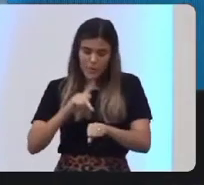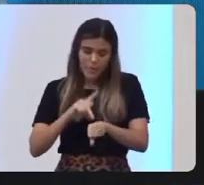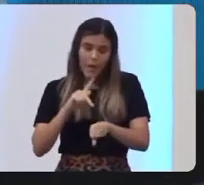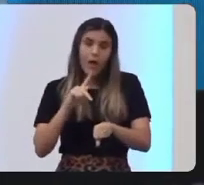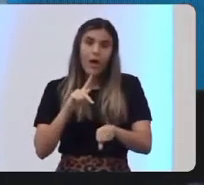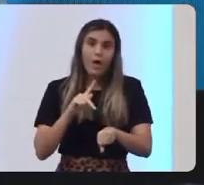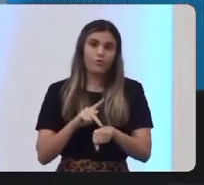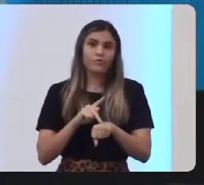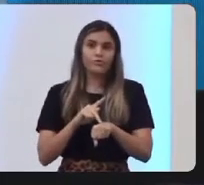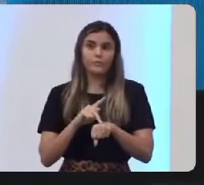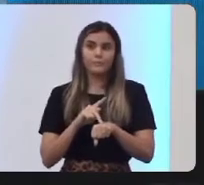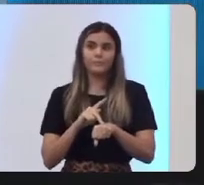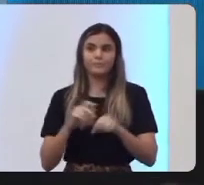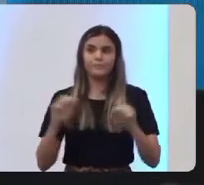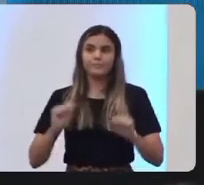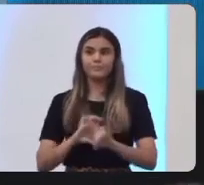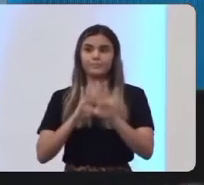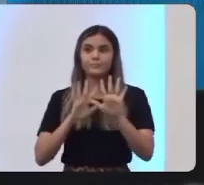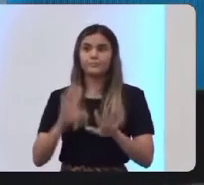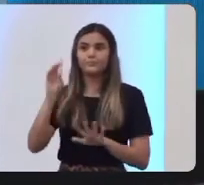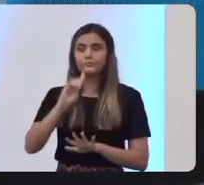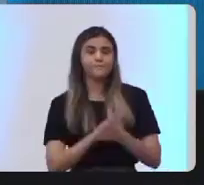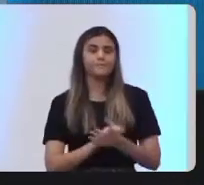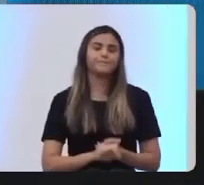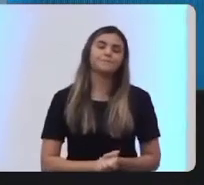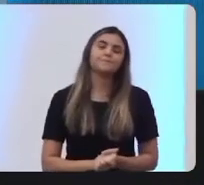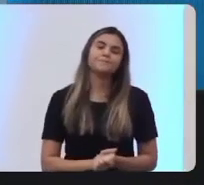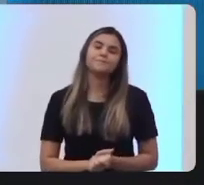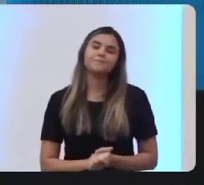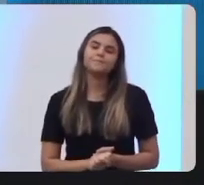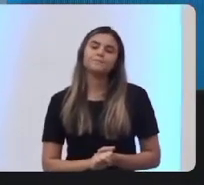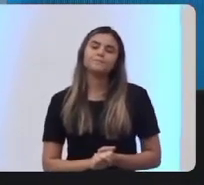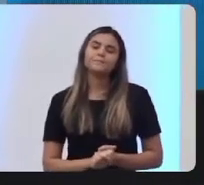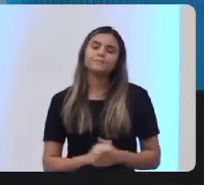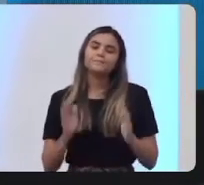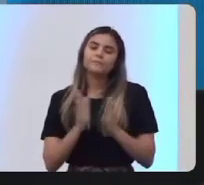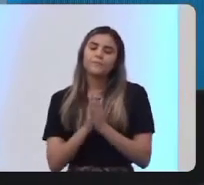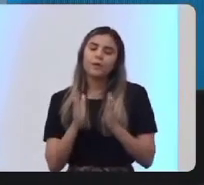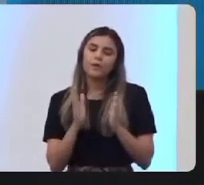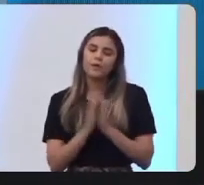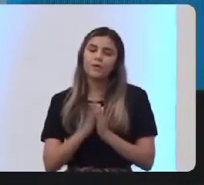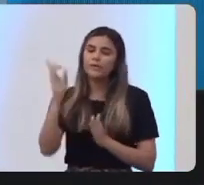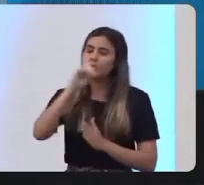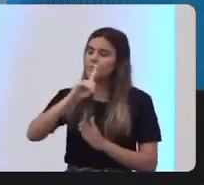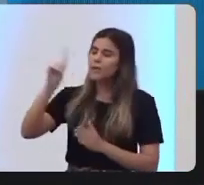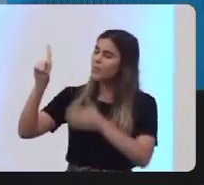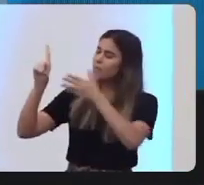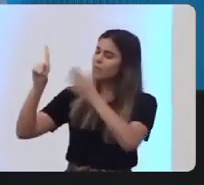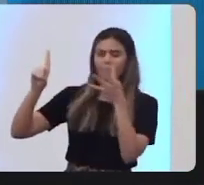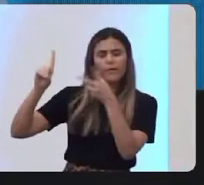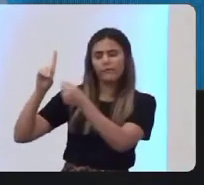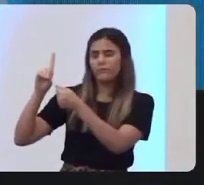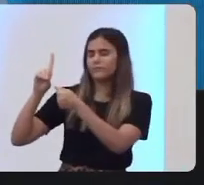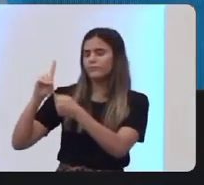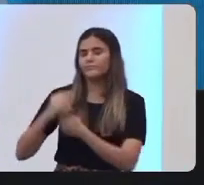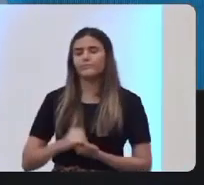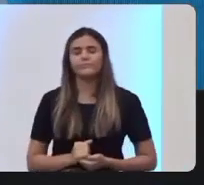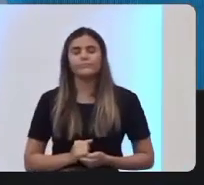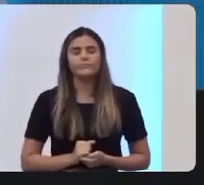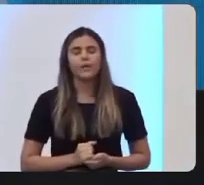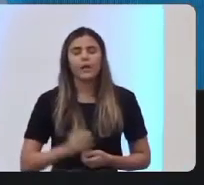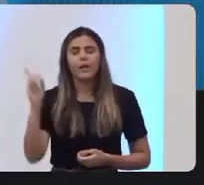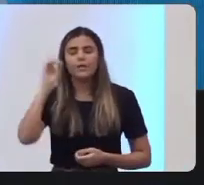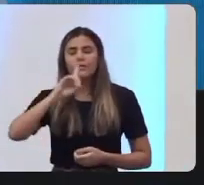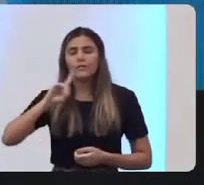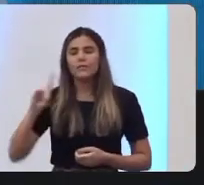inabalável. Glória a Deus. Oremos ao nosso maravilhoso Deus. Deus de